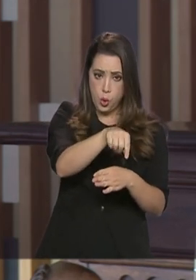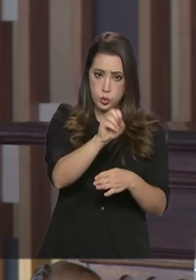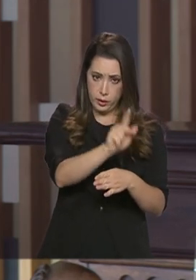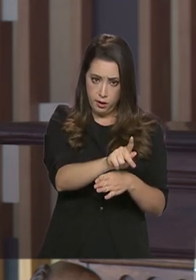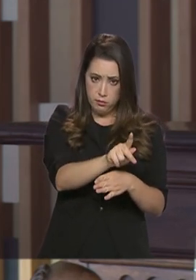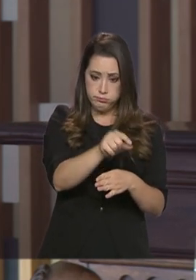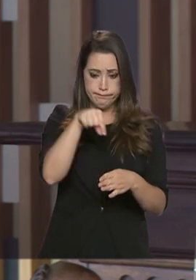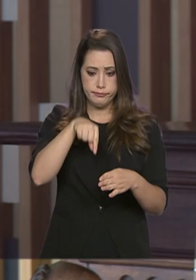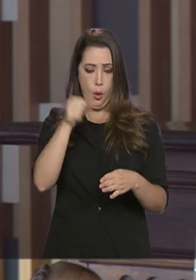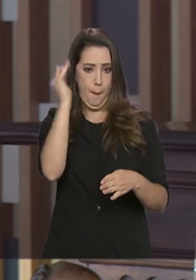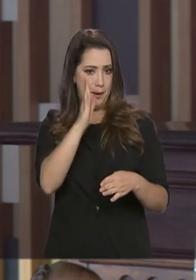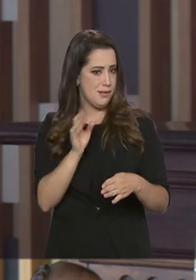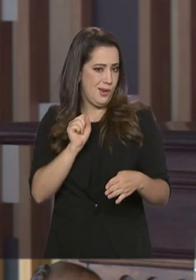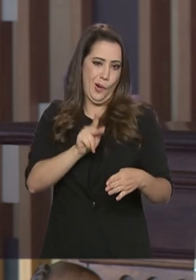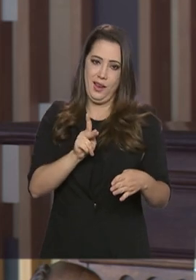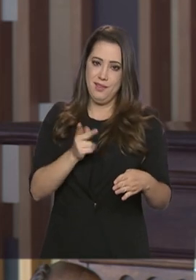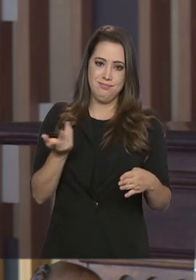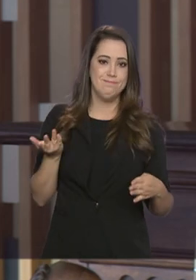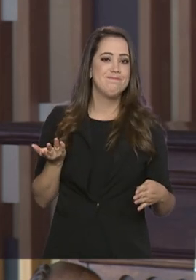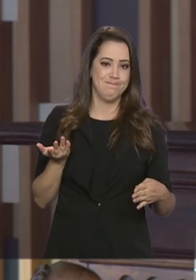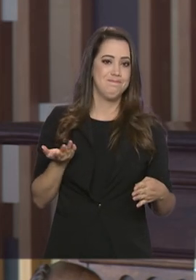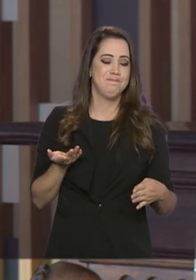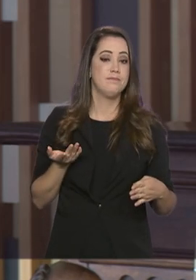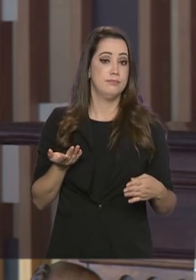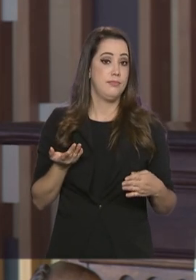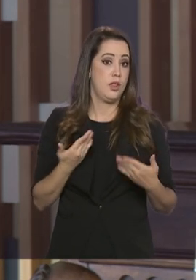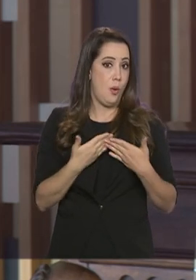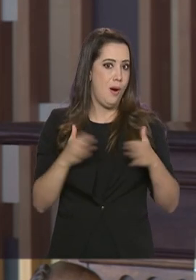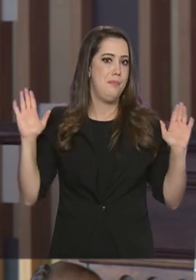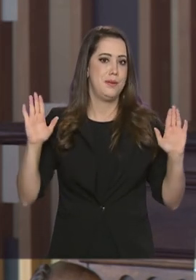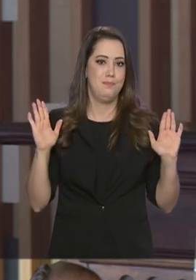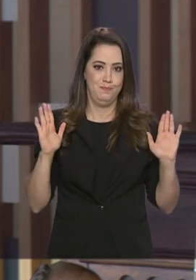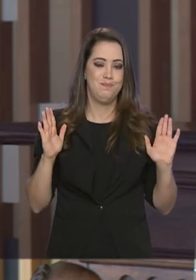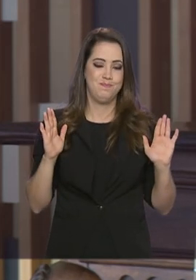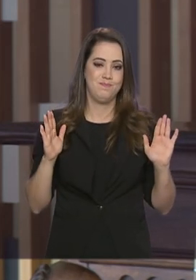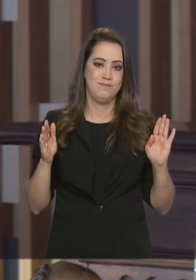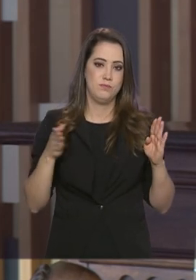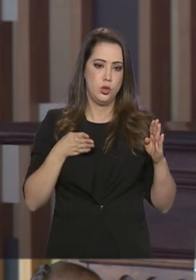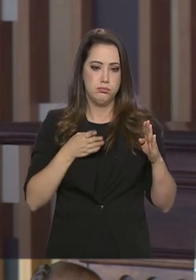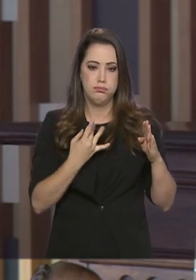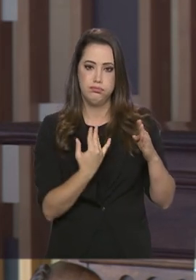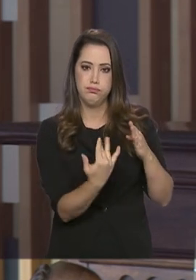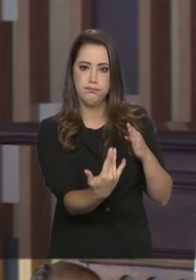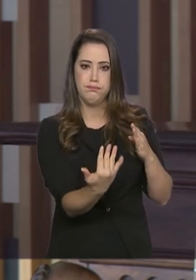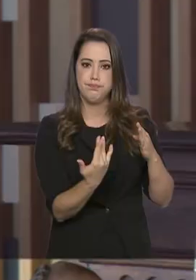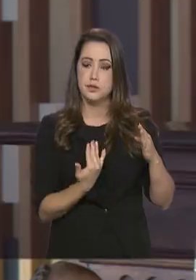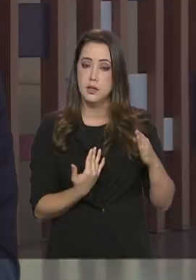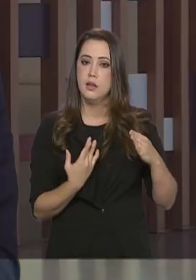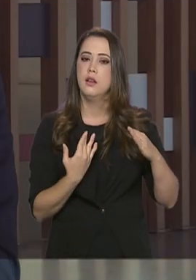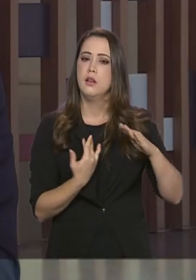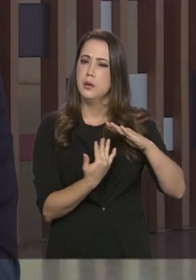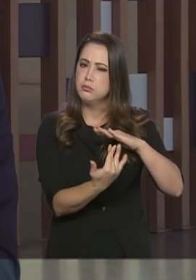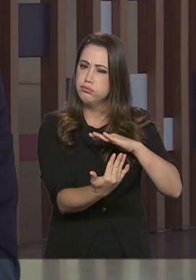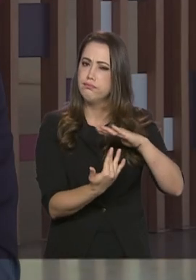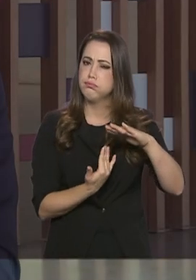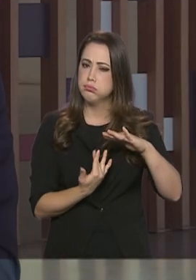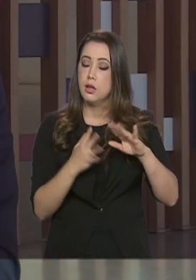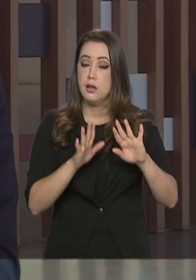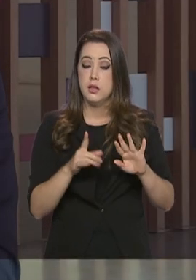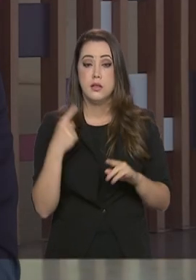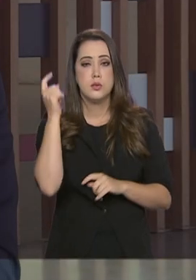gente está pronto a abrir também. Então, nós temos tido essa atitude de pensar nas populações